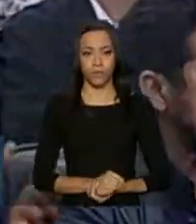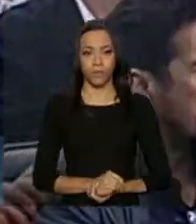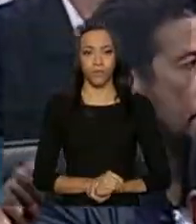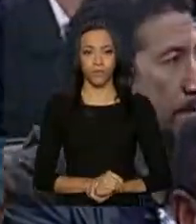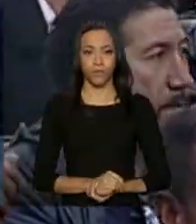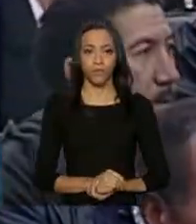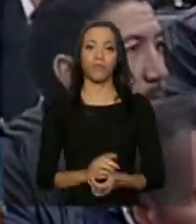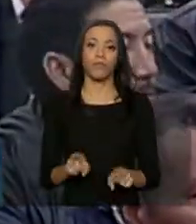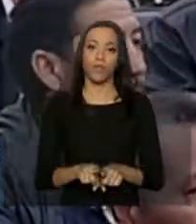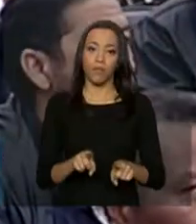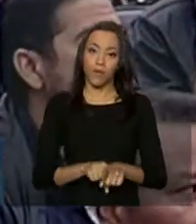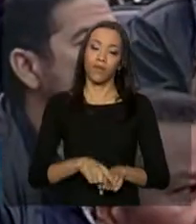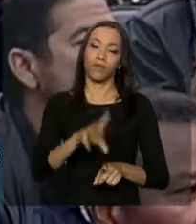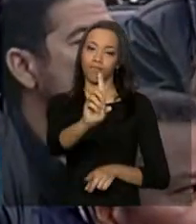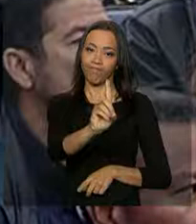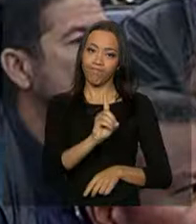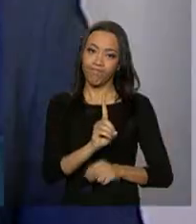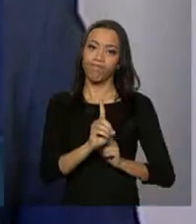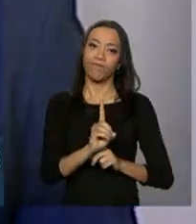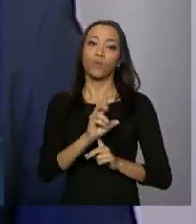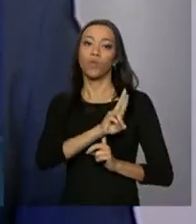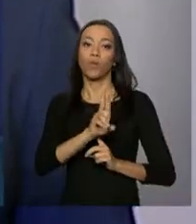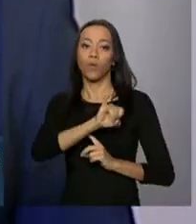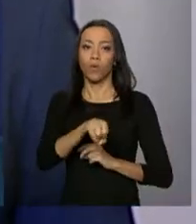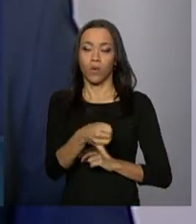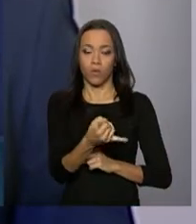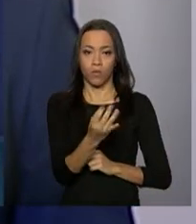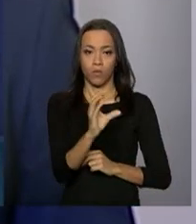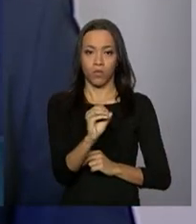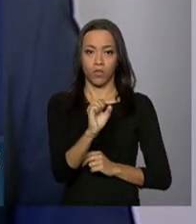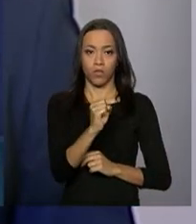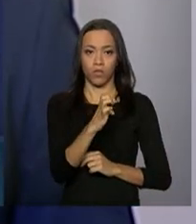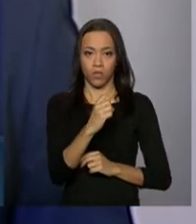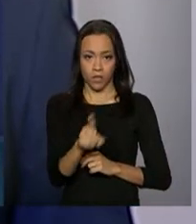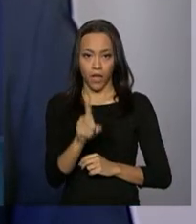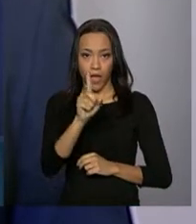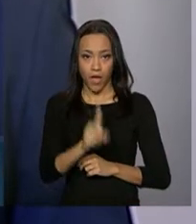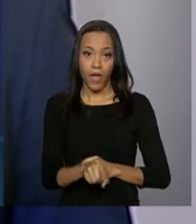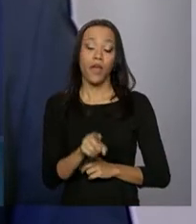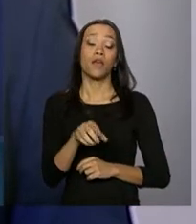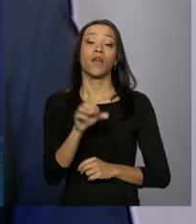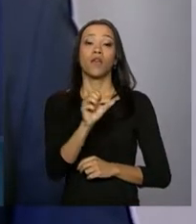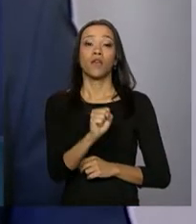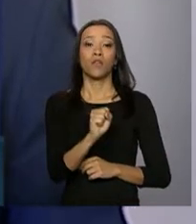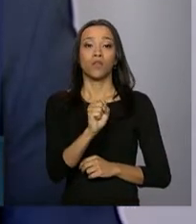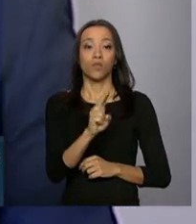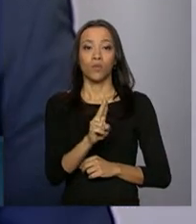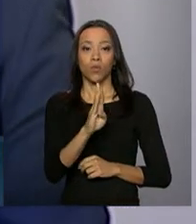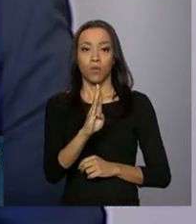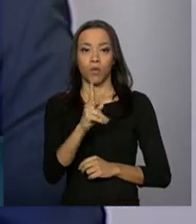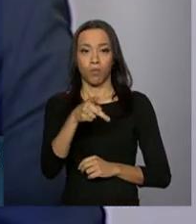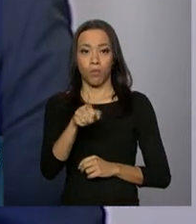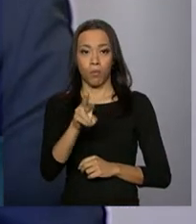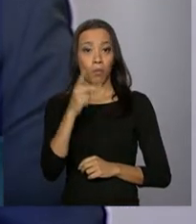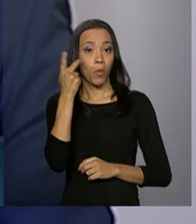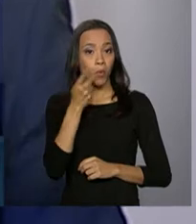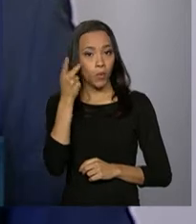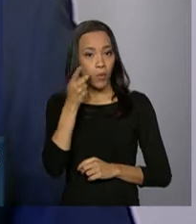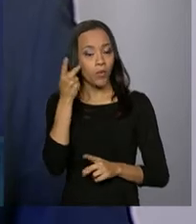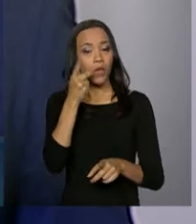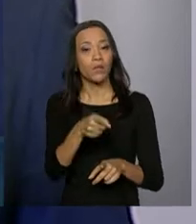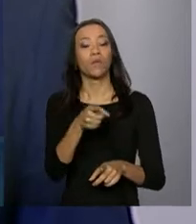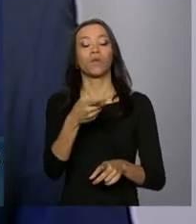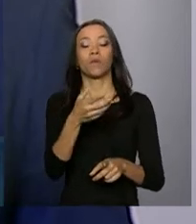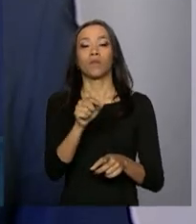Nos honra também com a sua presença o senhor José Bonifácio Borges de Andrade, subprocurador geral da República, coordenador da Câmara Criminal do